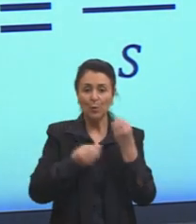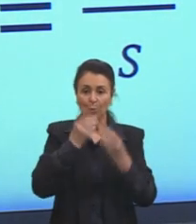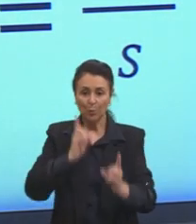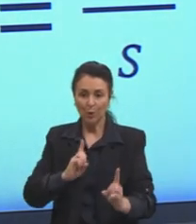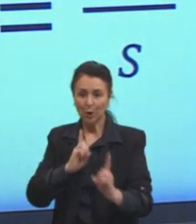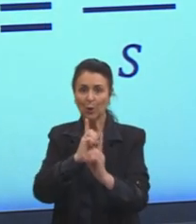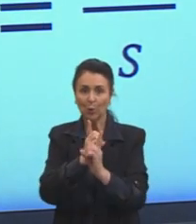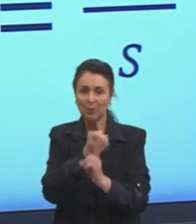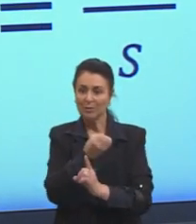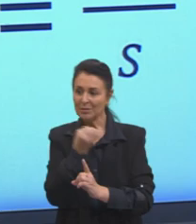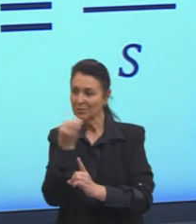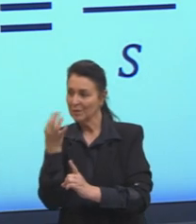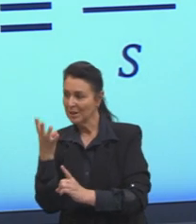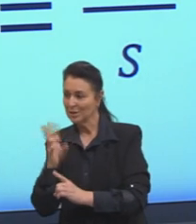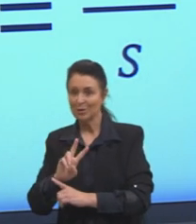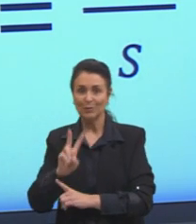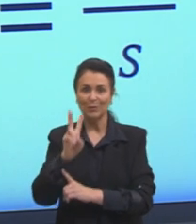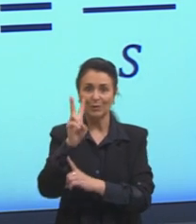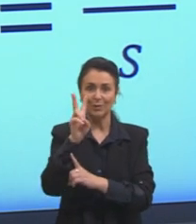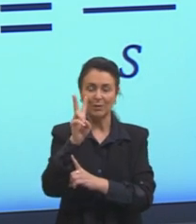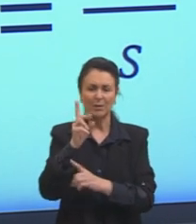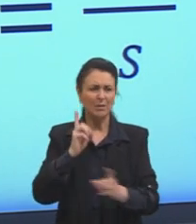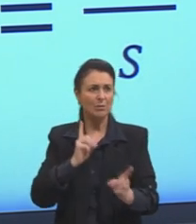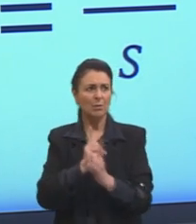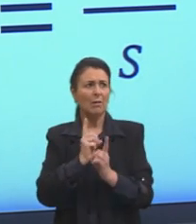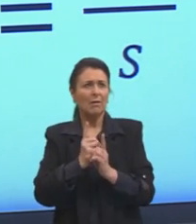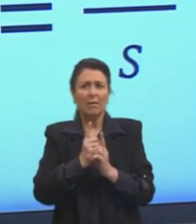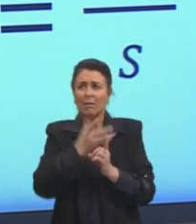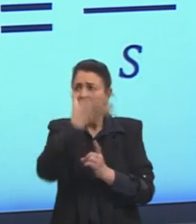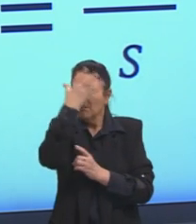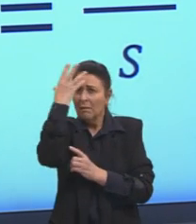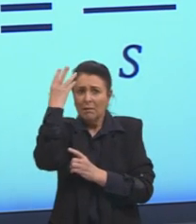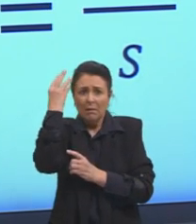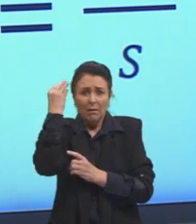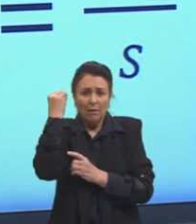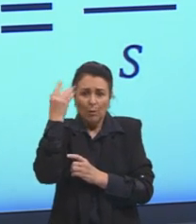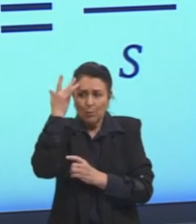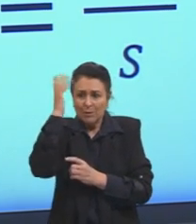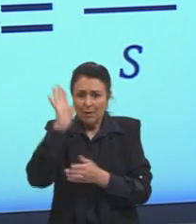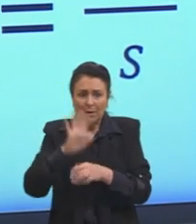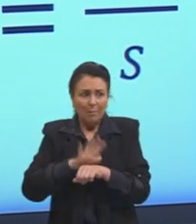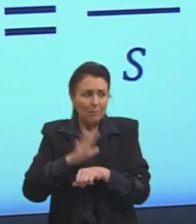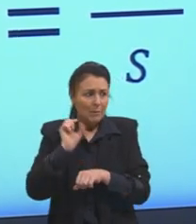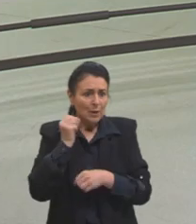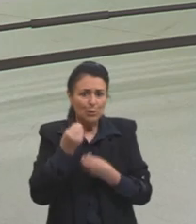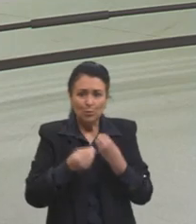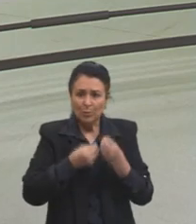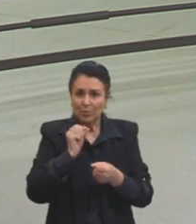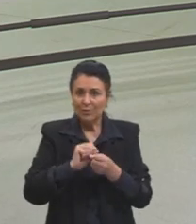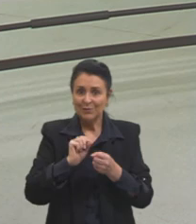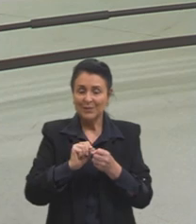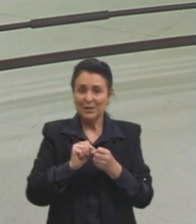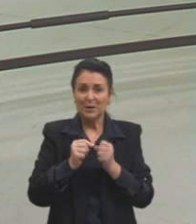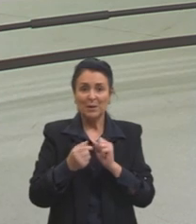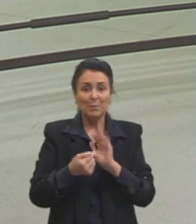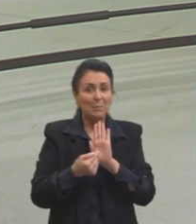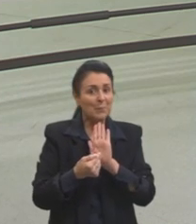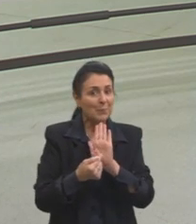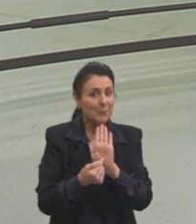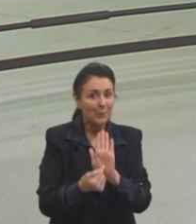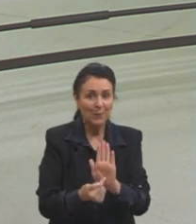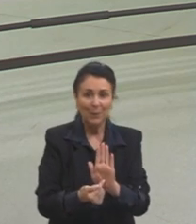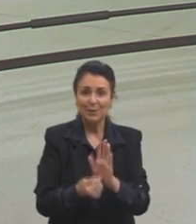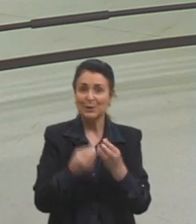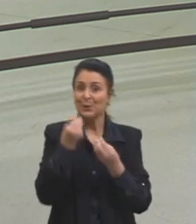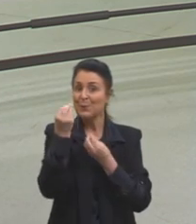e descobrir, né? Se der um branco na hora, não sei mais, pode fazer essa demonstração aqui simples. Tu já vai saber que